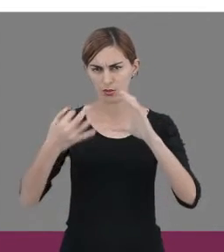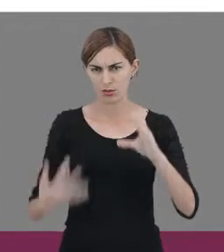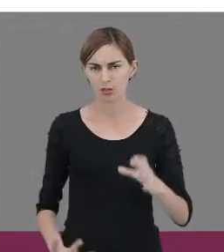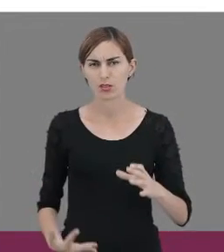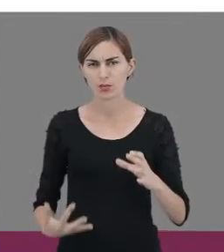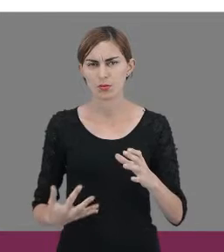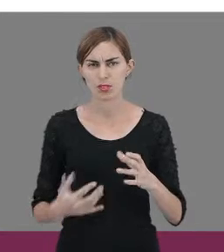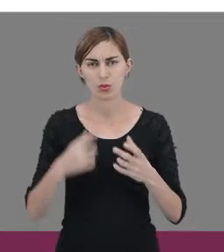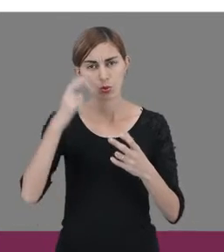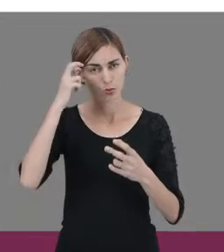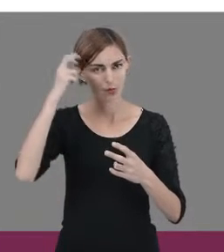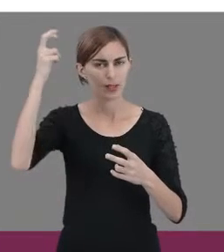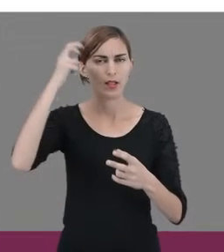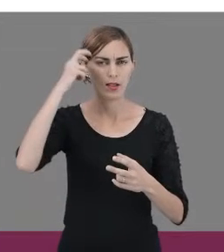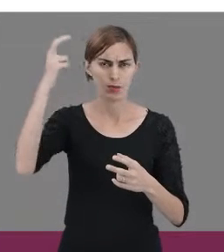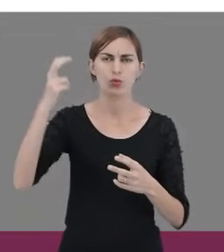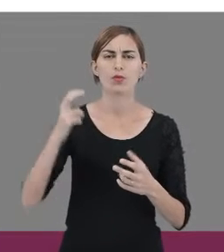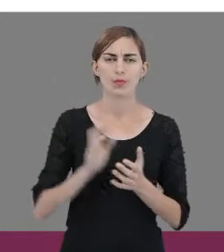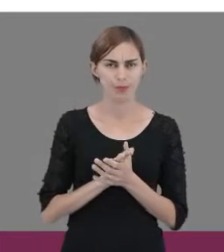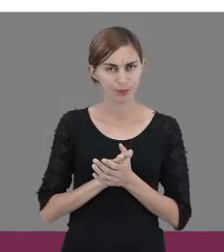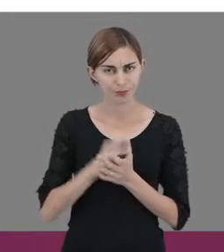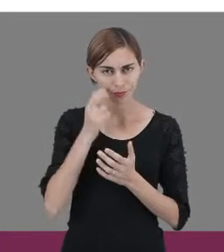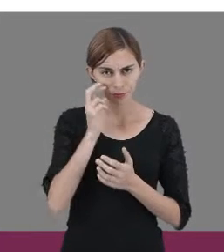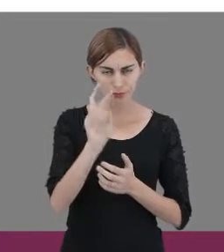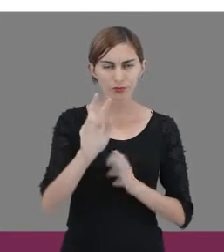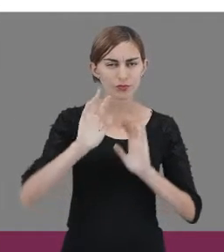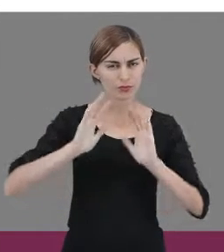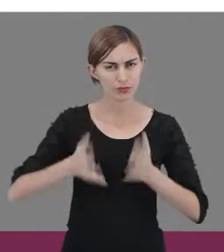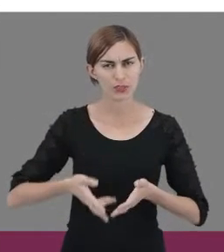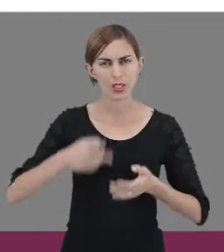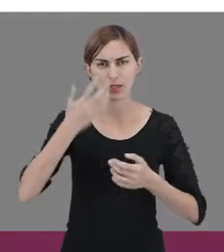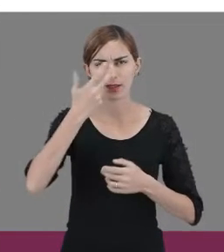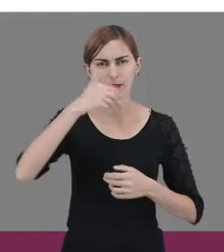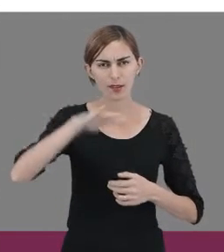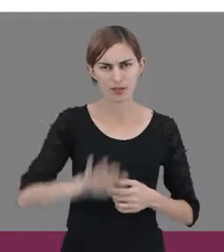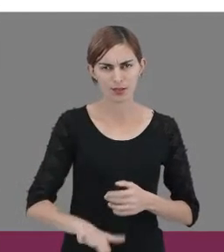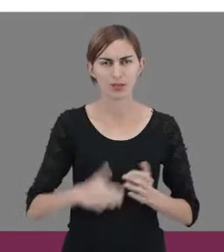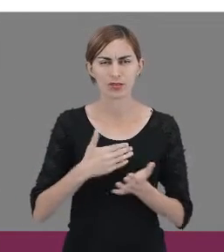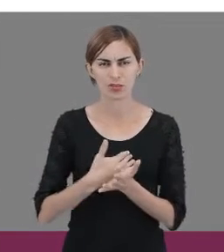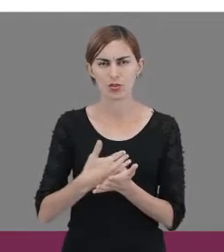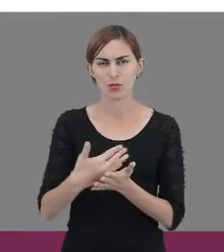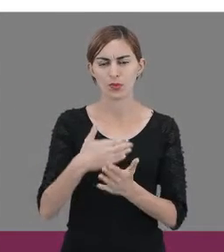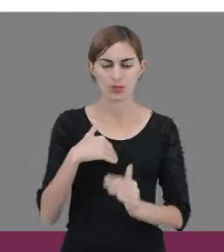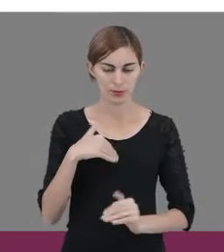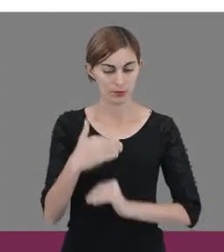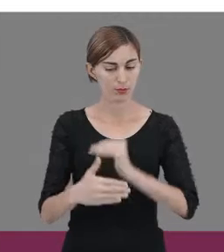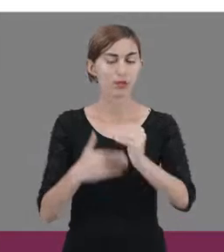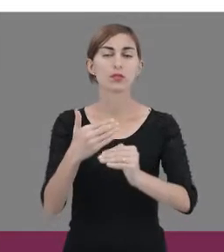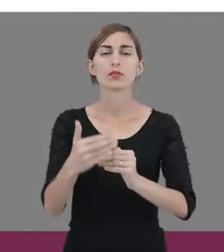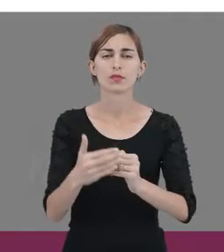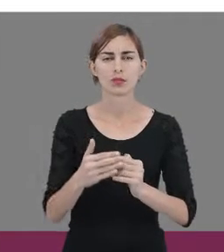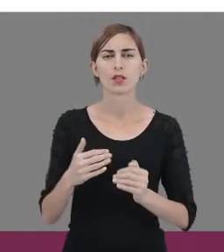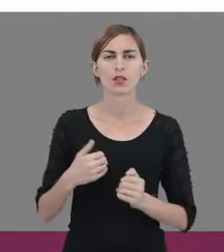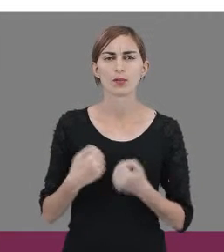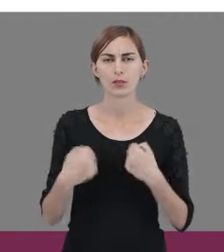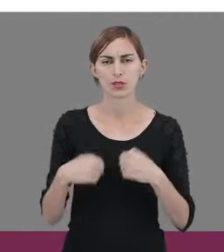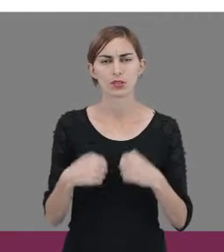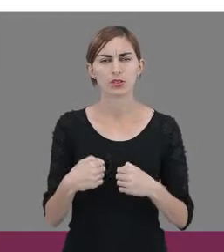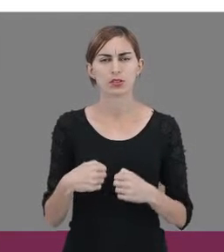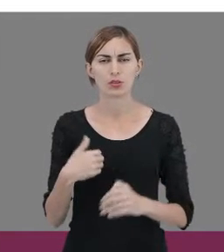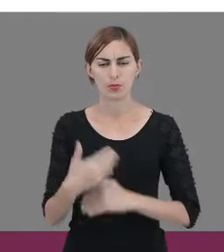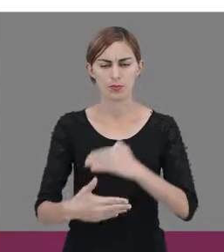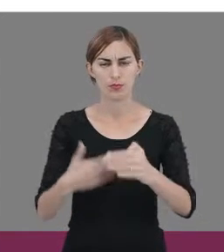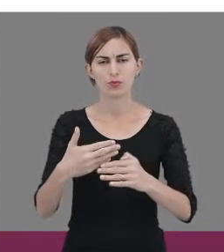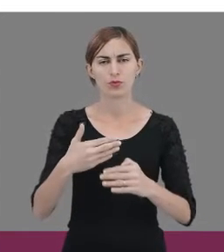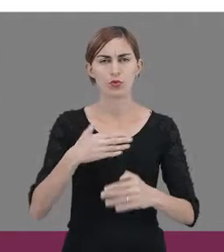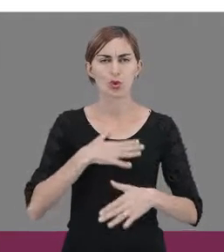intelectual. Você já viu que, para a criança começar a desenvolver, ela vai iniciar os processos de desenvolvimento